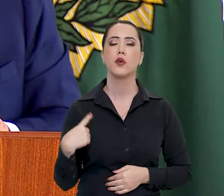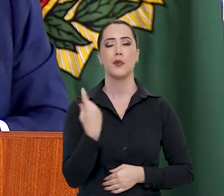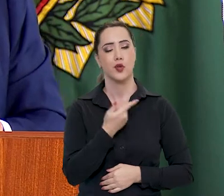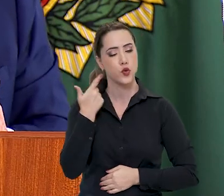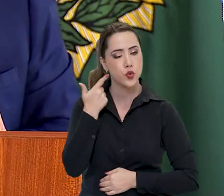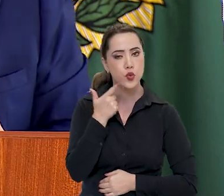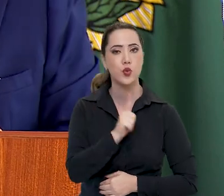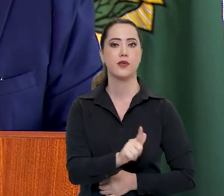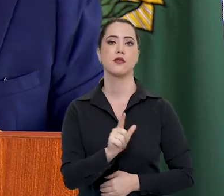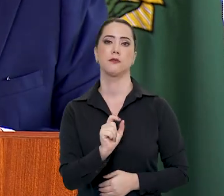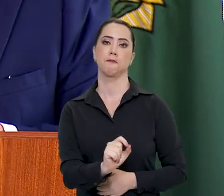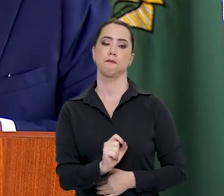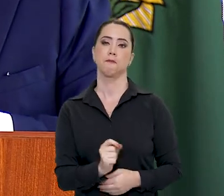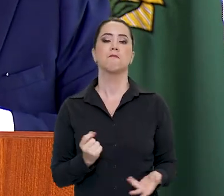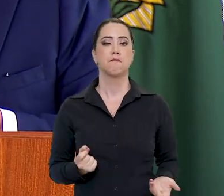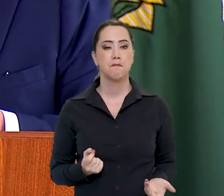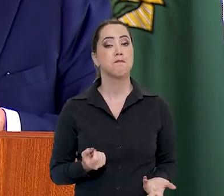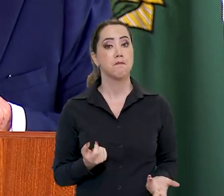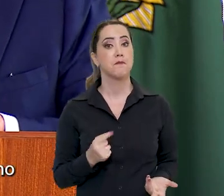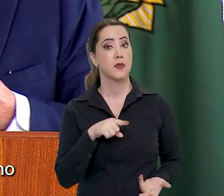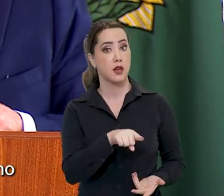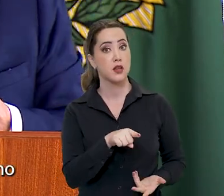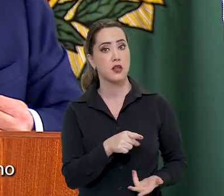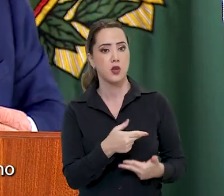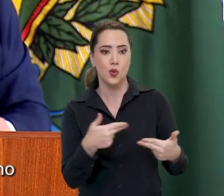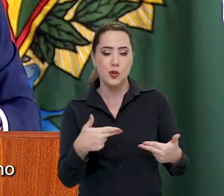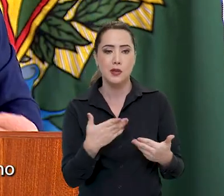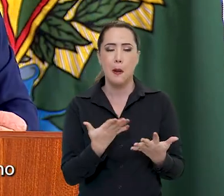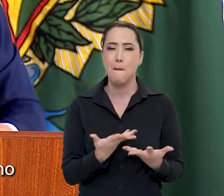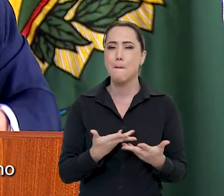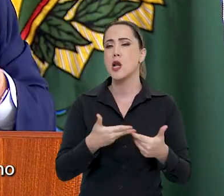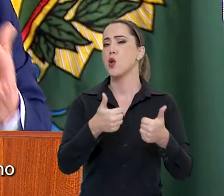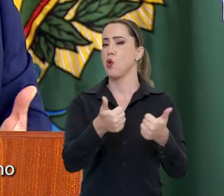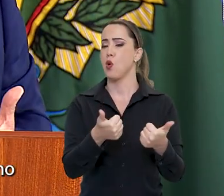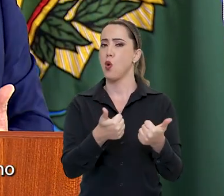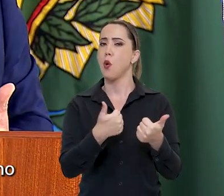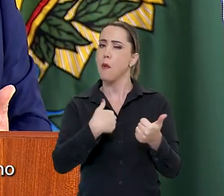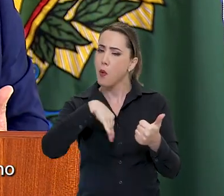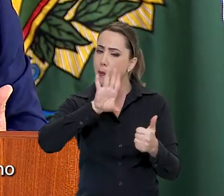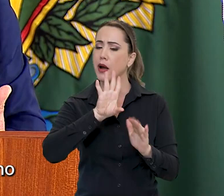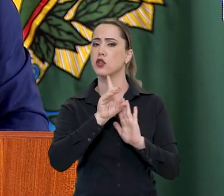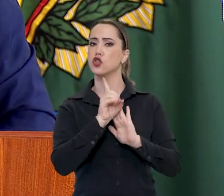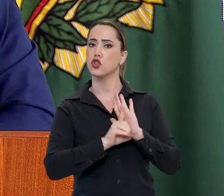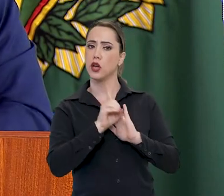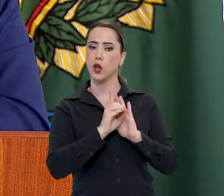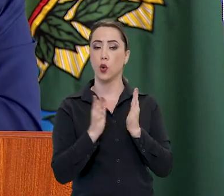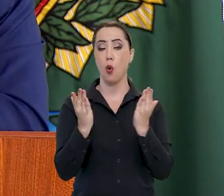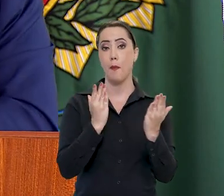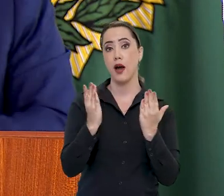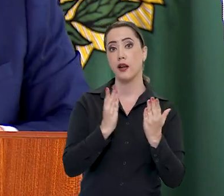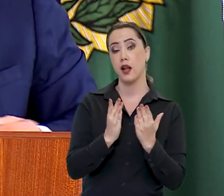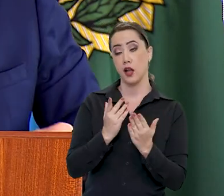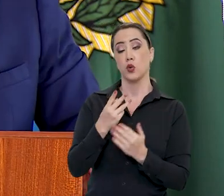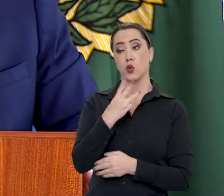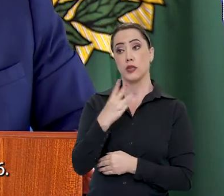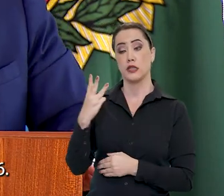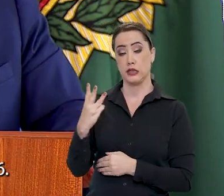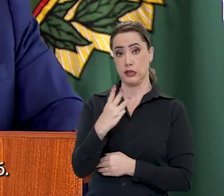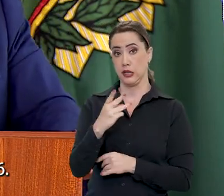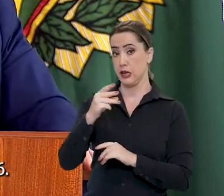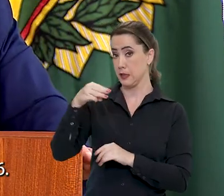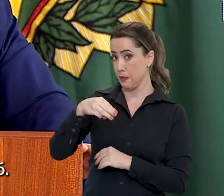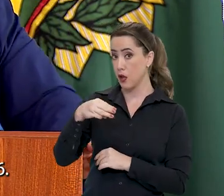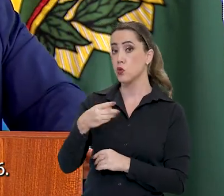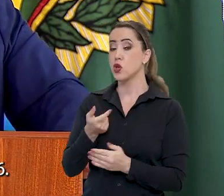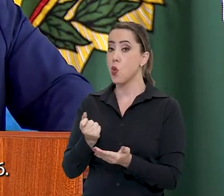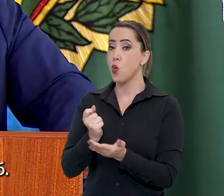para a gente construir algo que fosse um pouco mais digno do que os 33 metros que eu